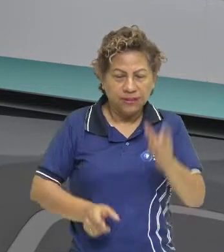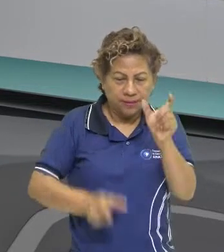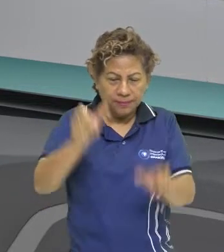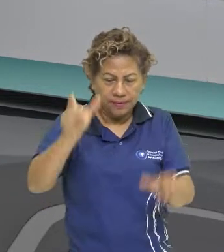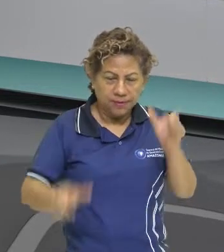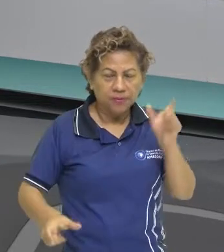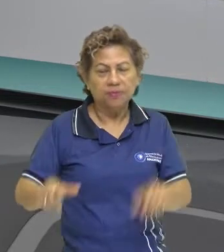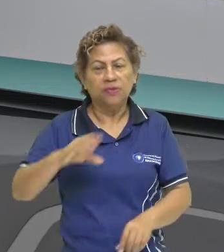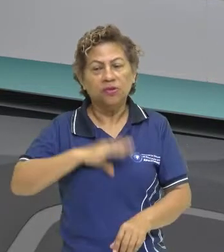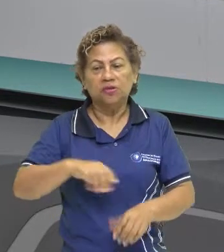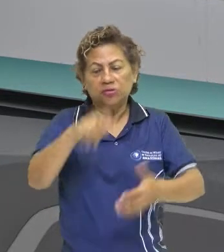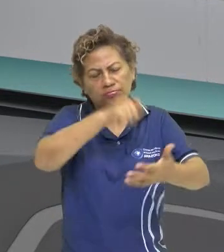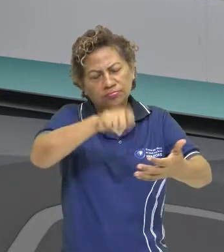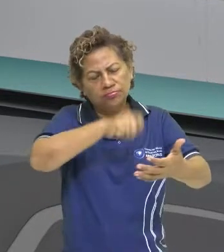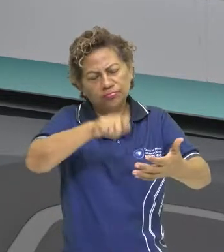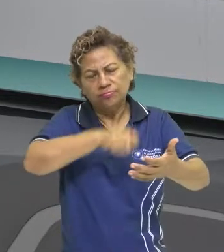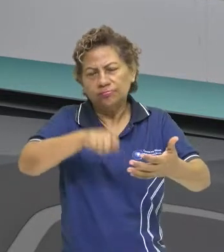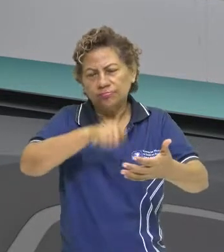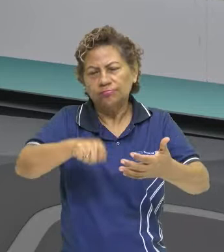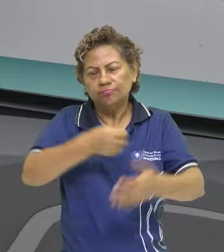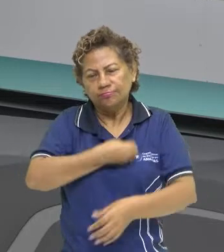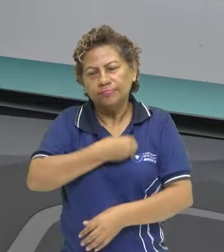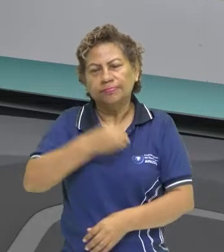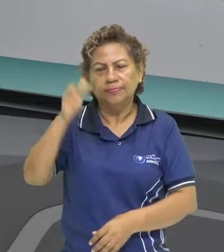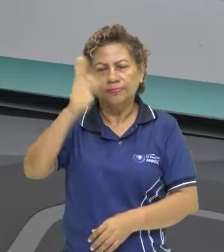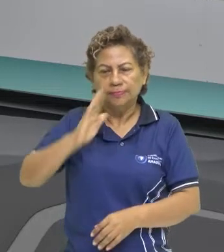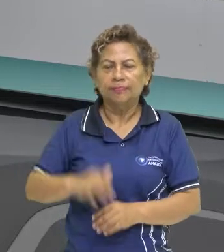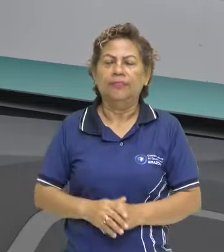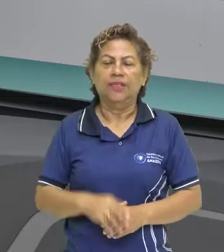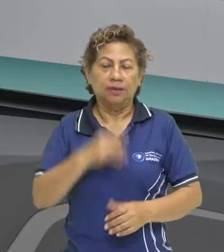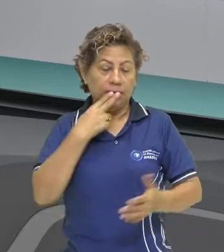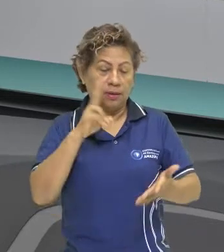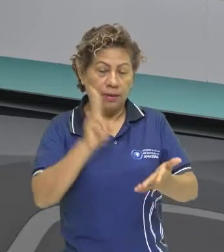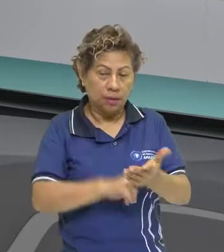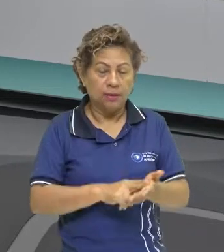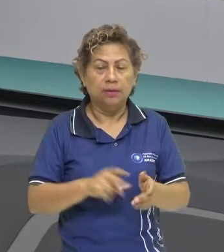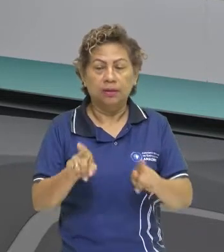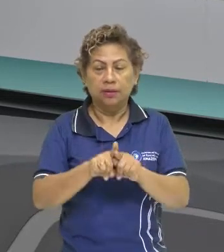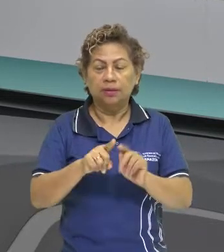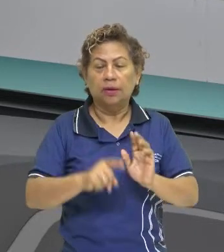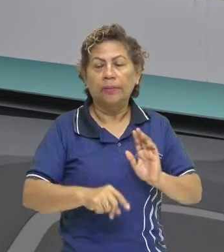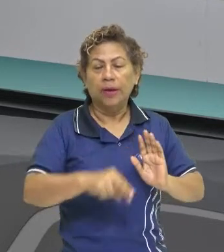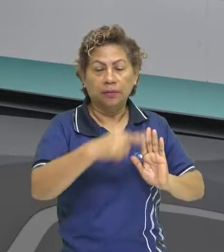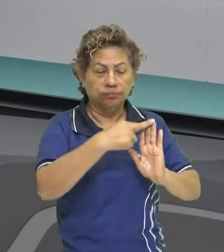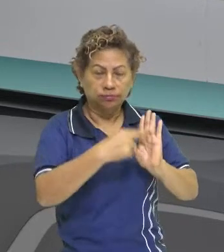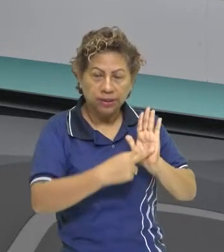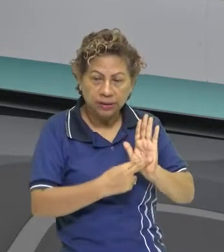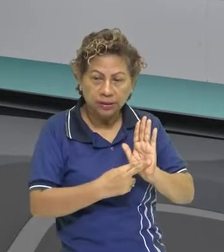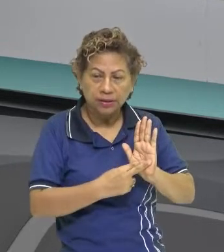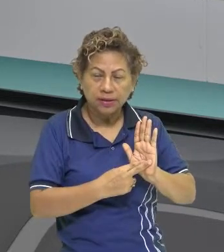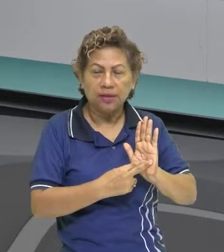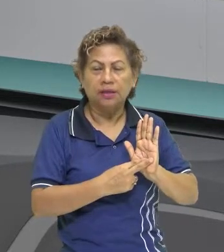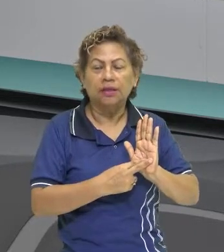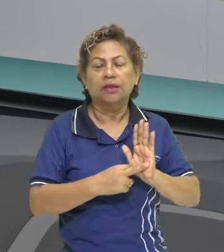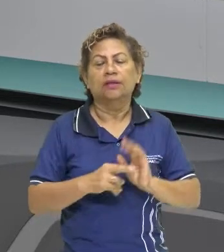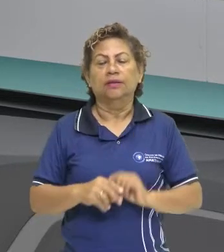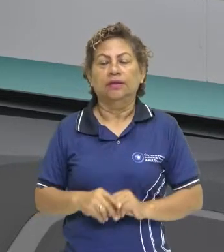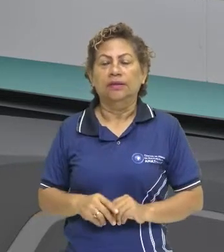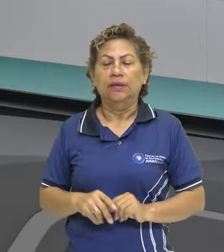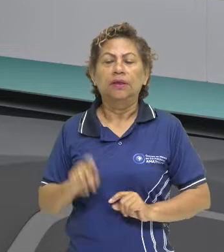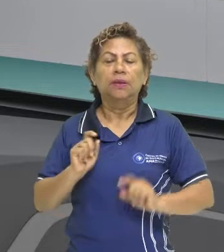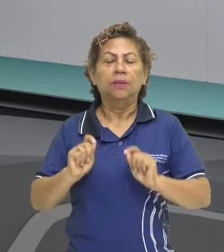sobre o Brasil. Então, estas cartas, esses relatórios, esses sermões, eles